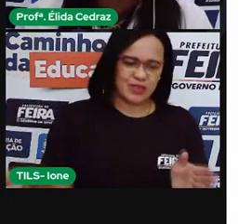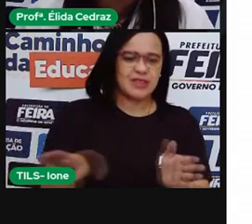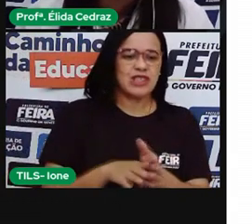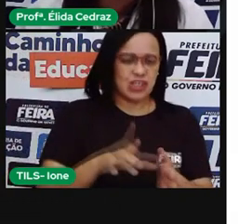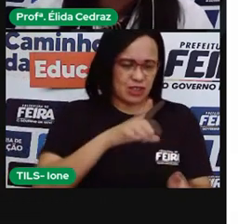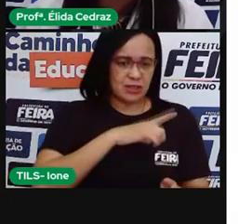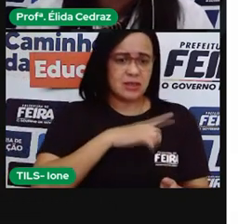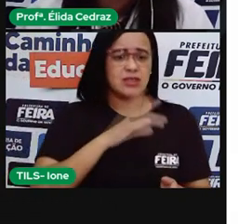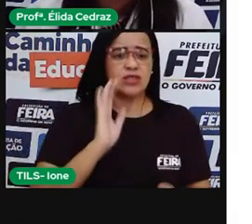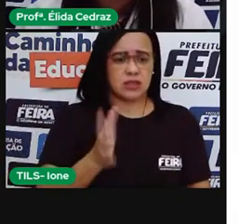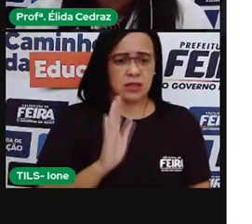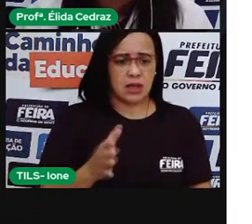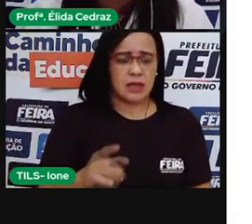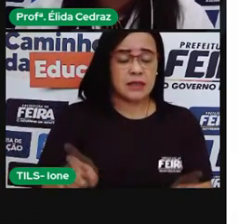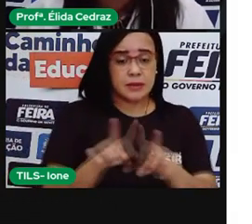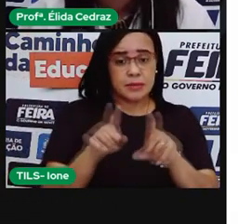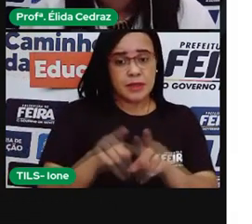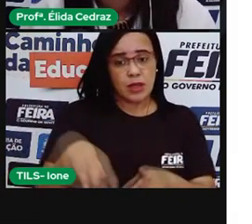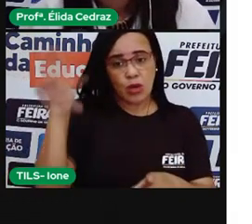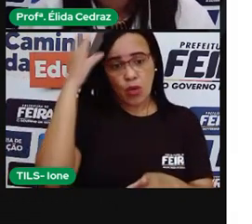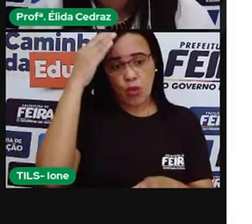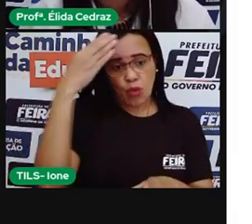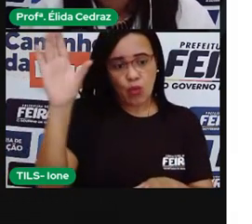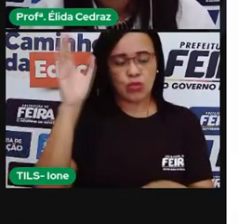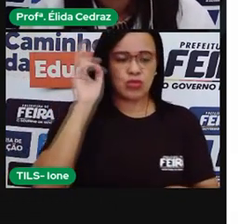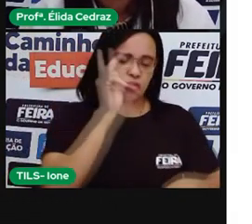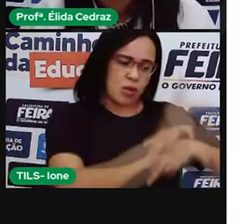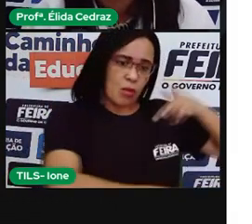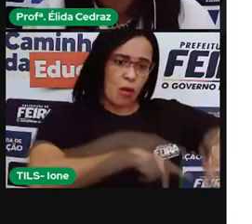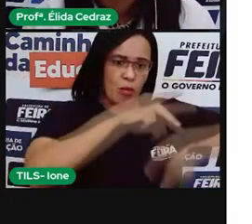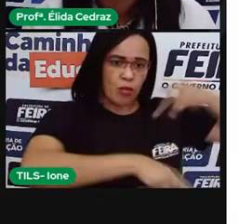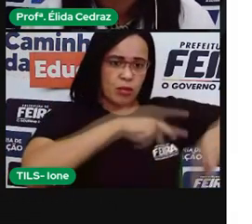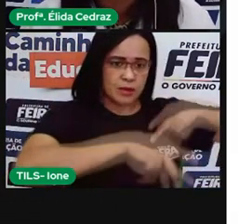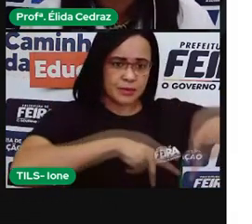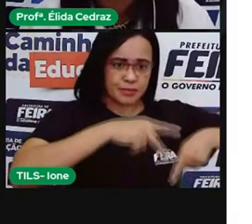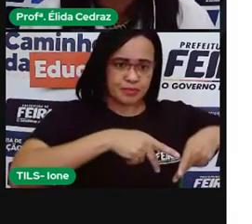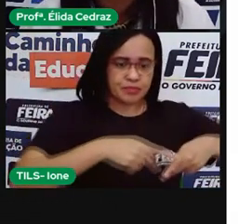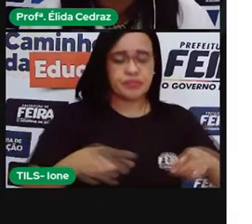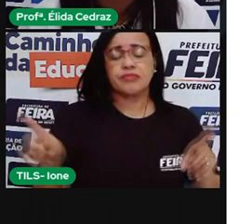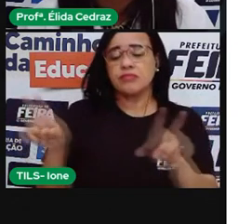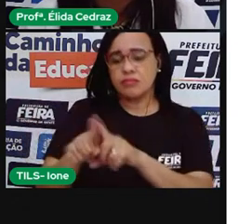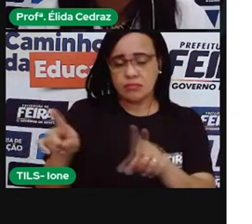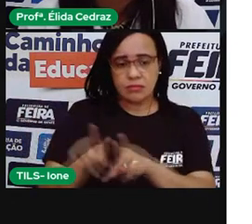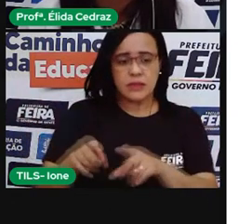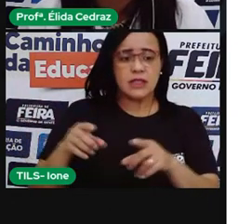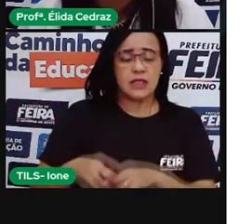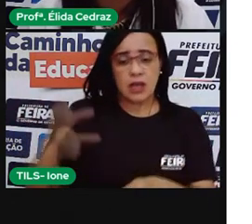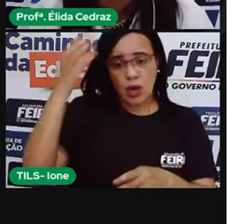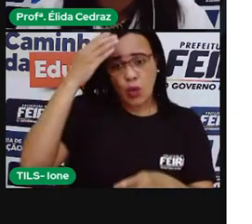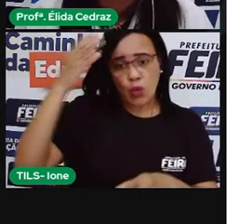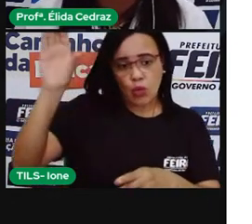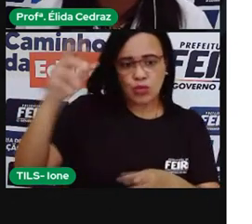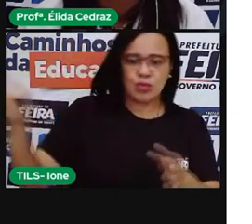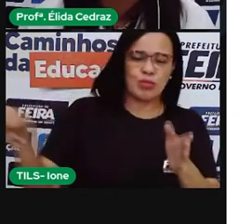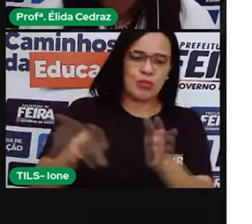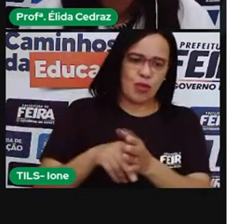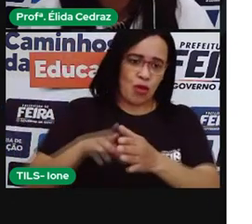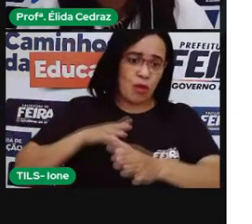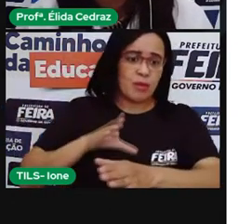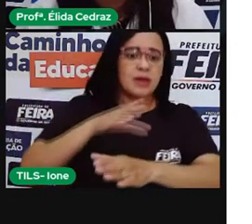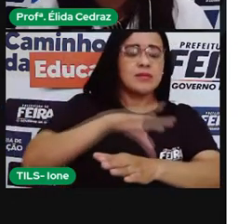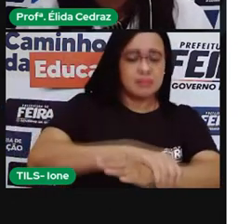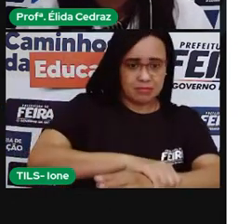da cultura popular europeia, foi trazida também a cultura erudita, intelectual e